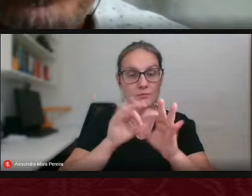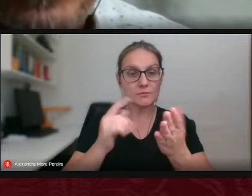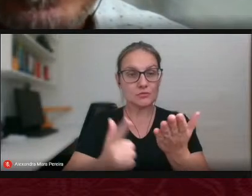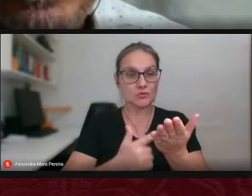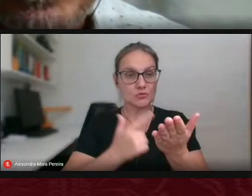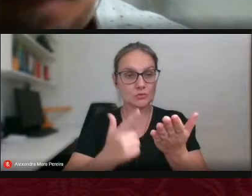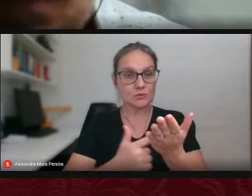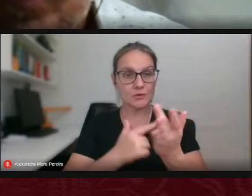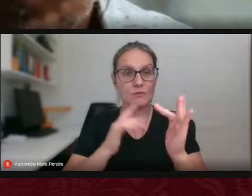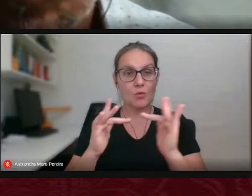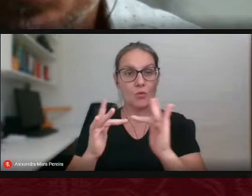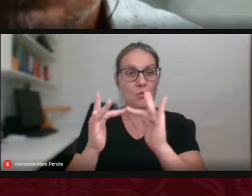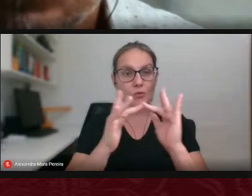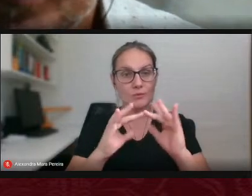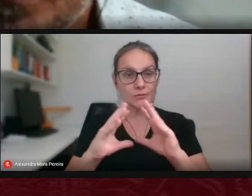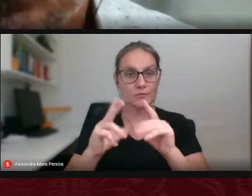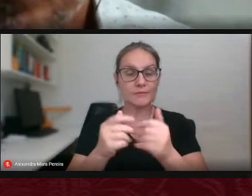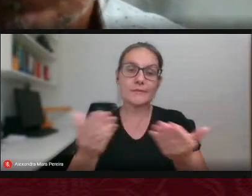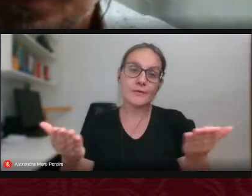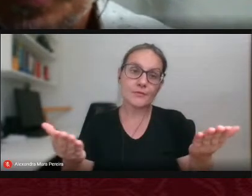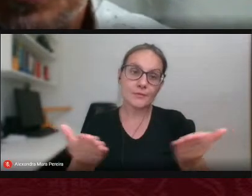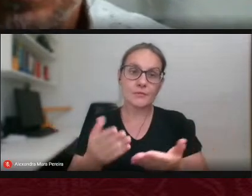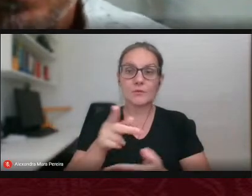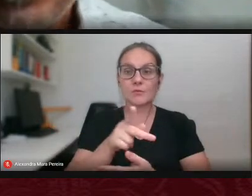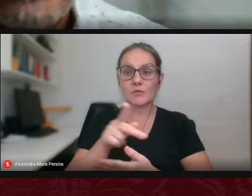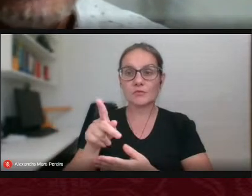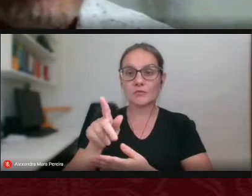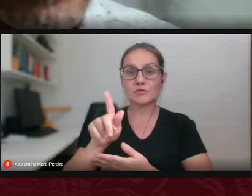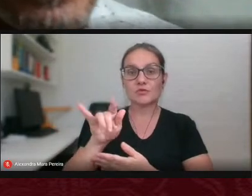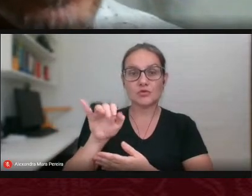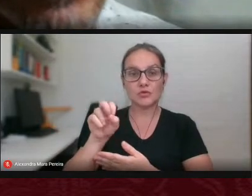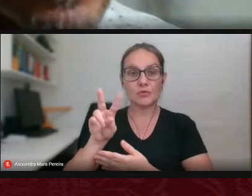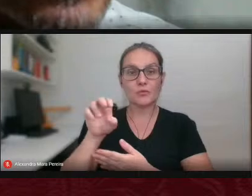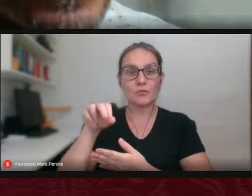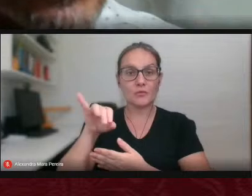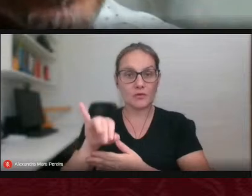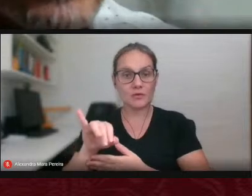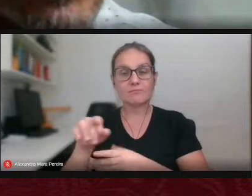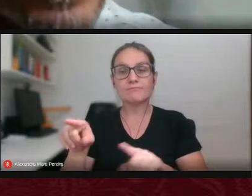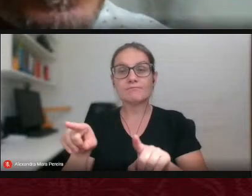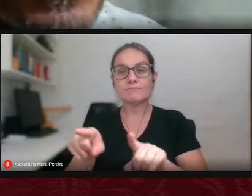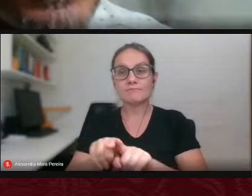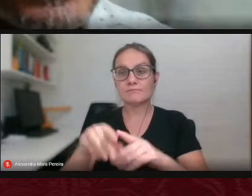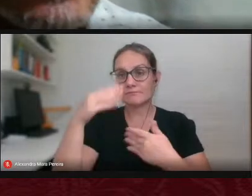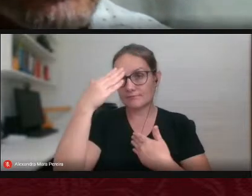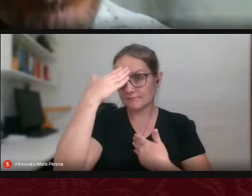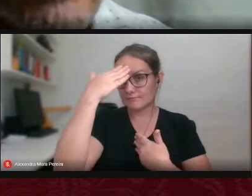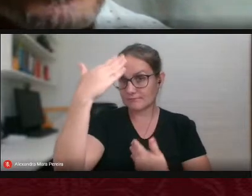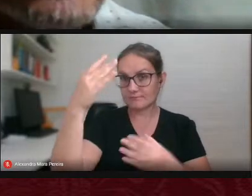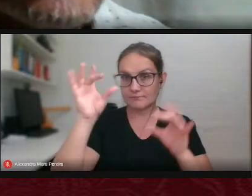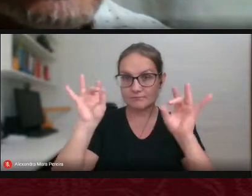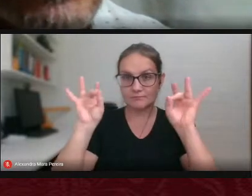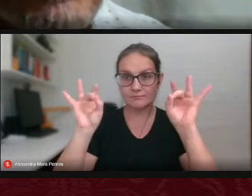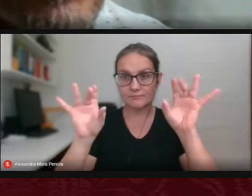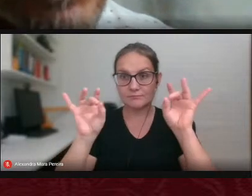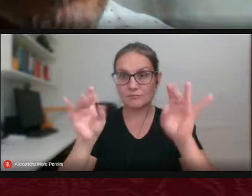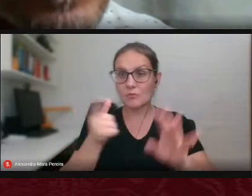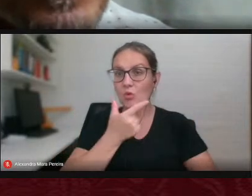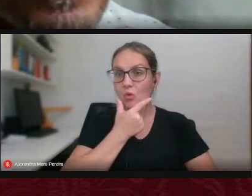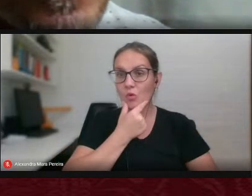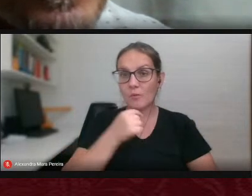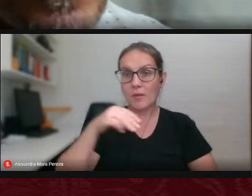contato etc e agora o professor Giovanni que está à frente e quero agradecer especialmente o Maurício